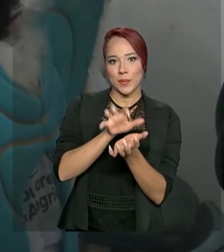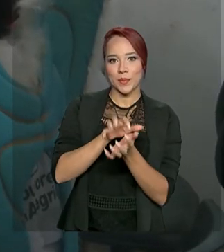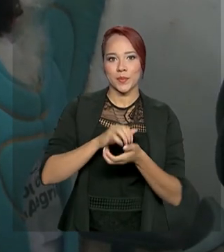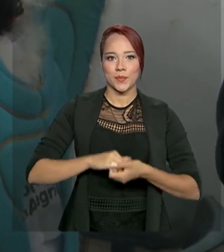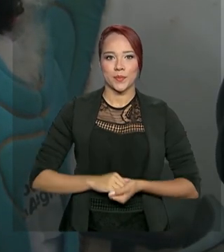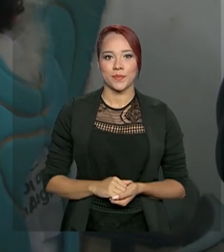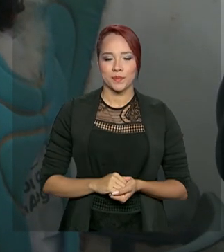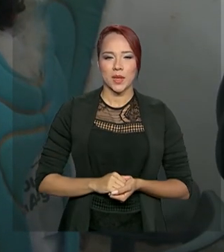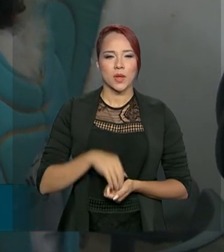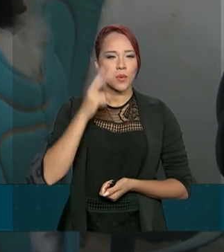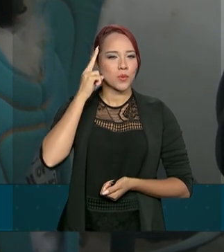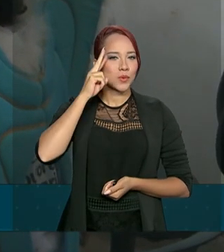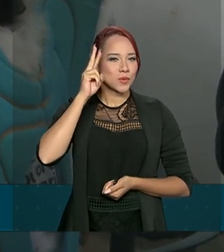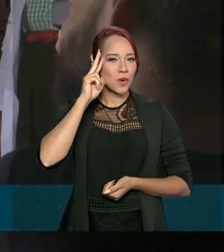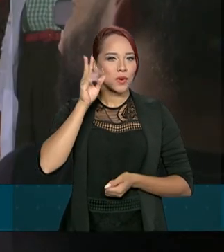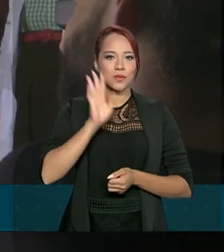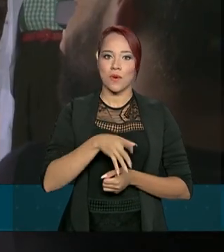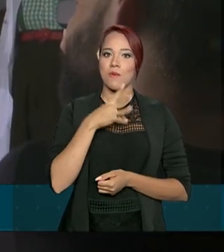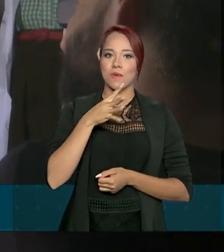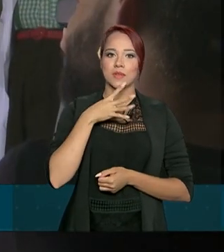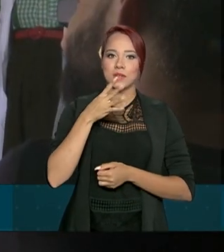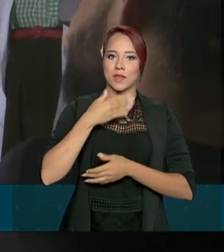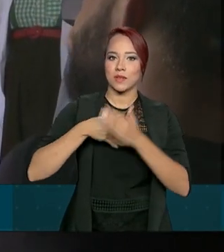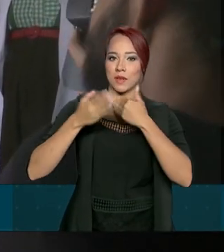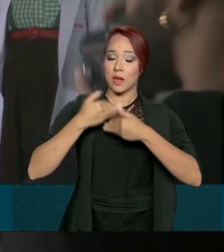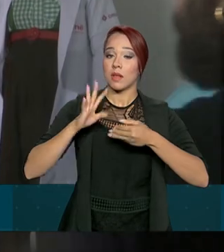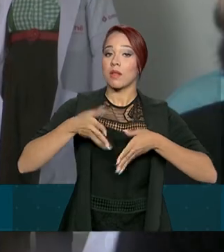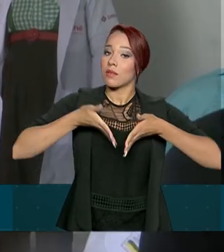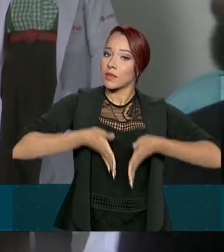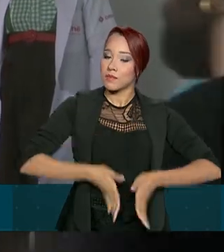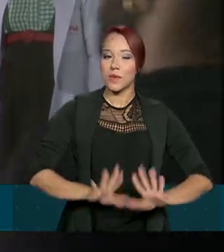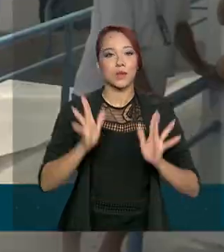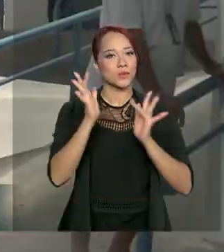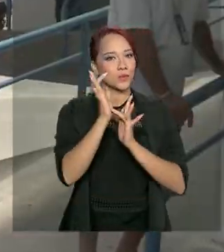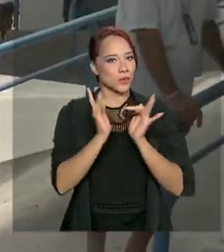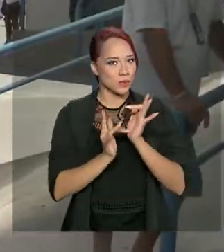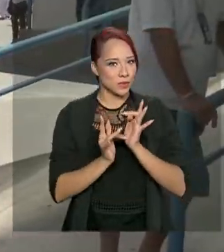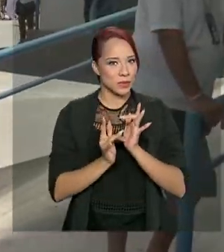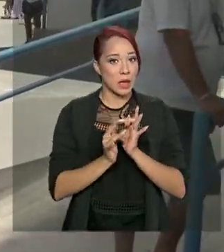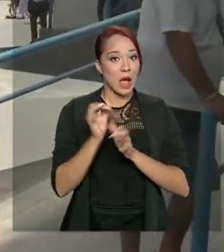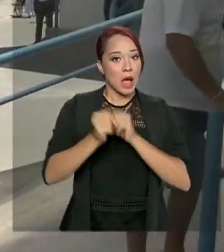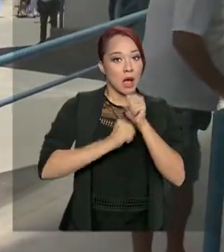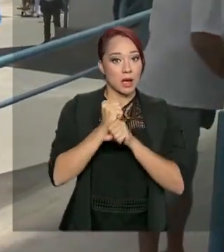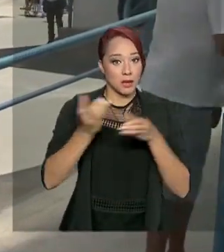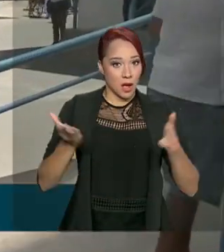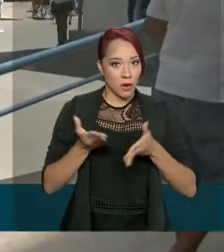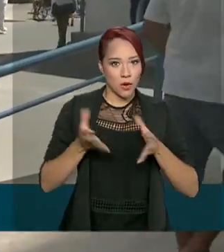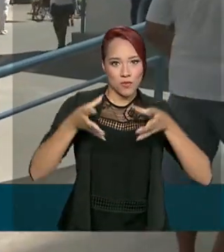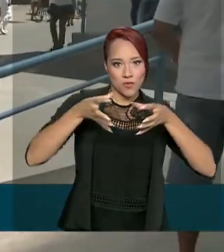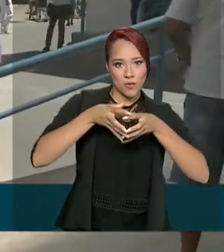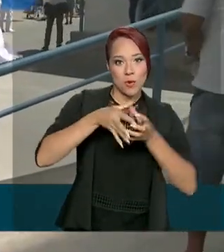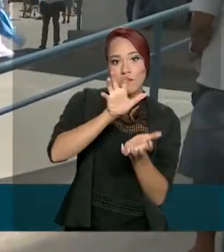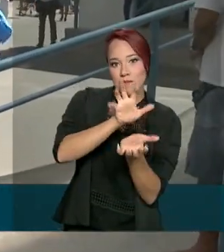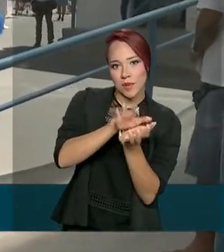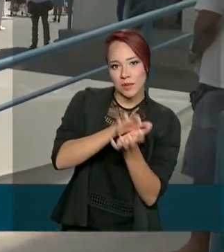Uma história bem conhecida da humanidade. O nascimento do menino Jesus. Nesse ano, o elenco pernambucano do grupo deu início às